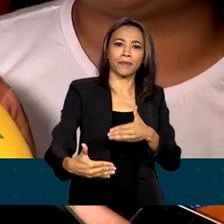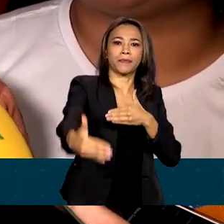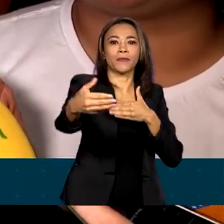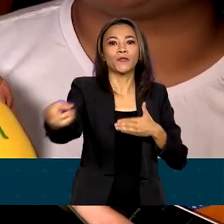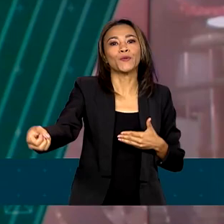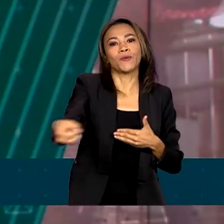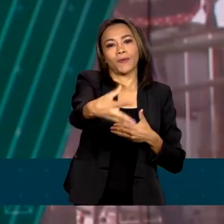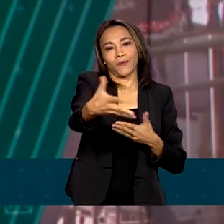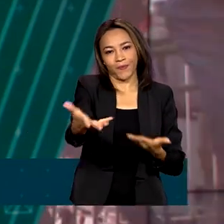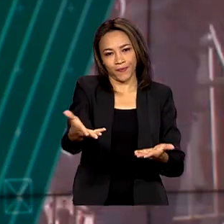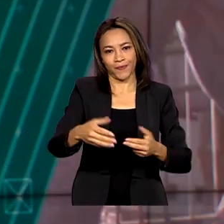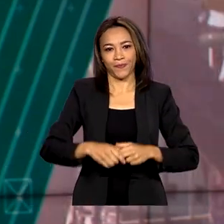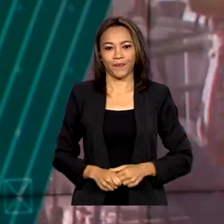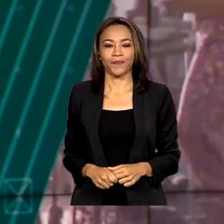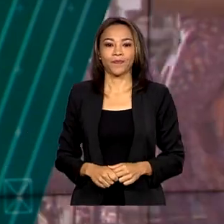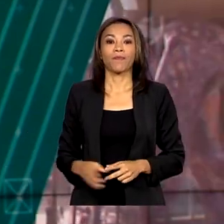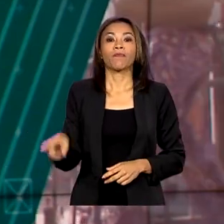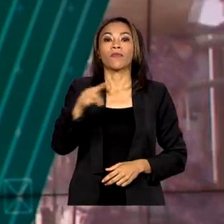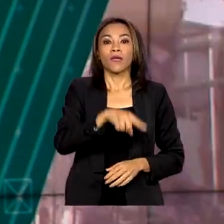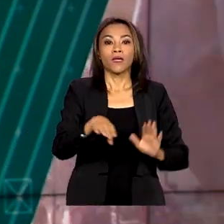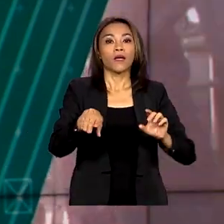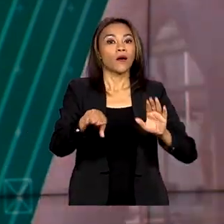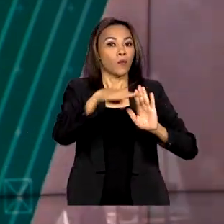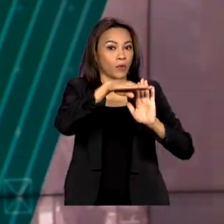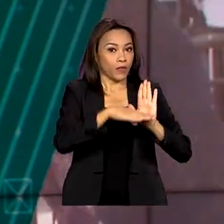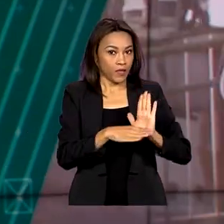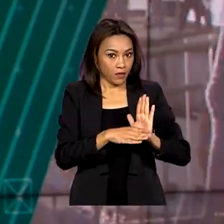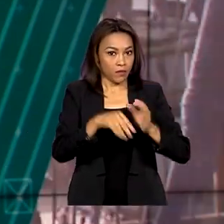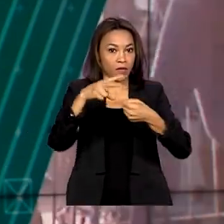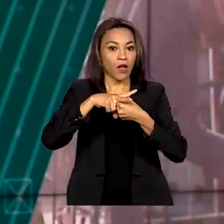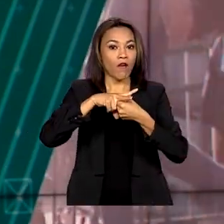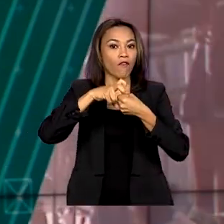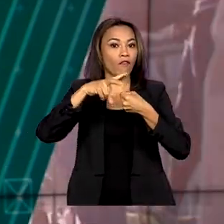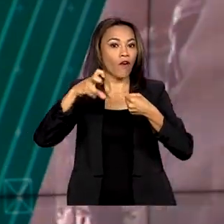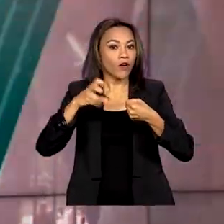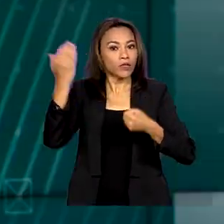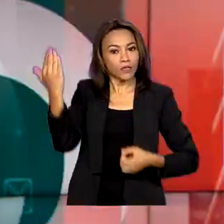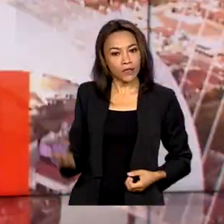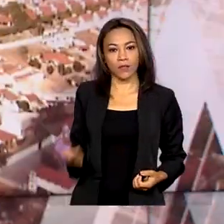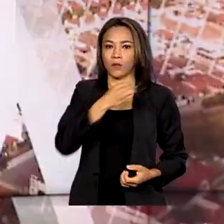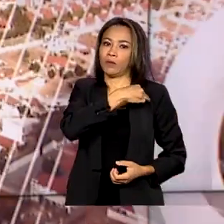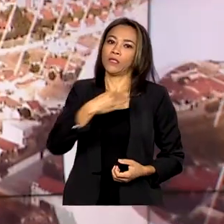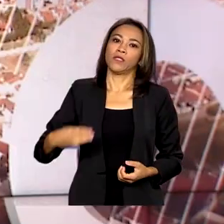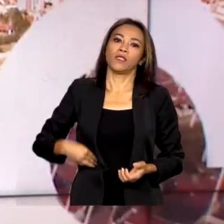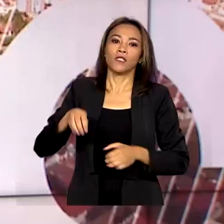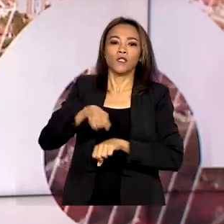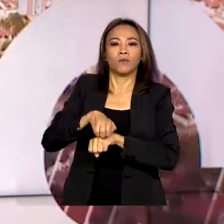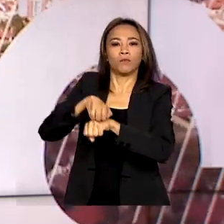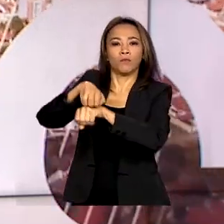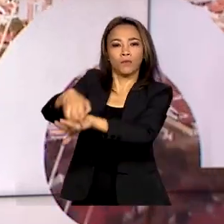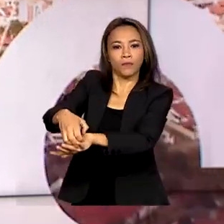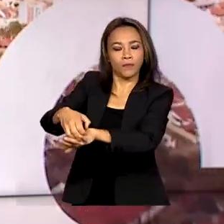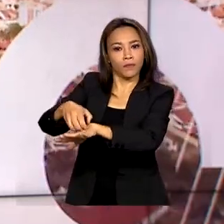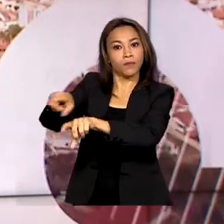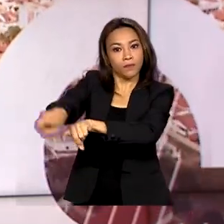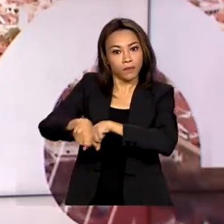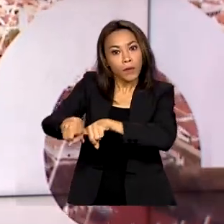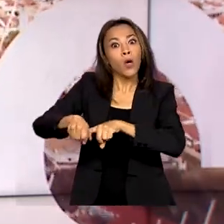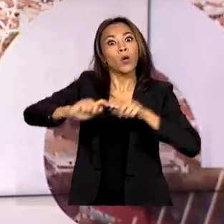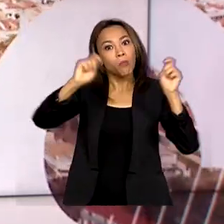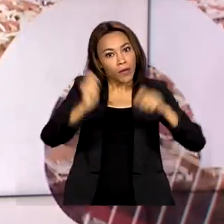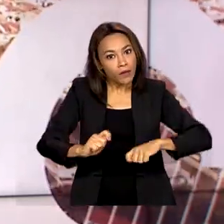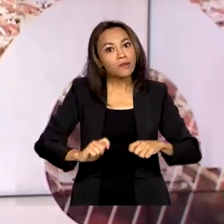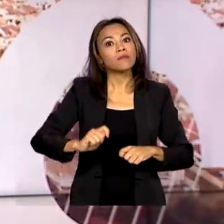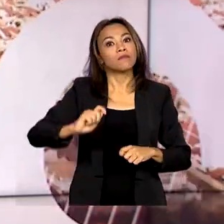oportunidades. E ao programa de rádio A Voz do Brasil, o ministro da Agricultura e Pecuária defendeu que o Brasil pode aumentar a